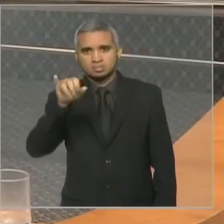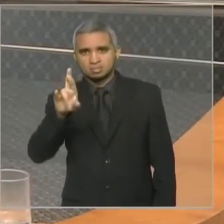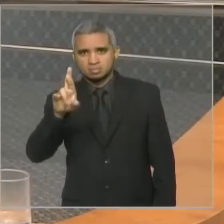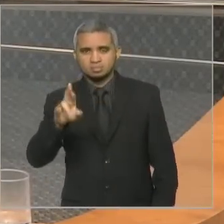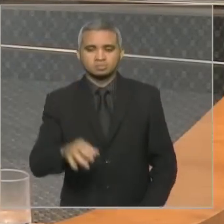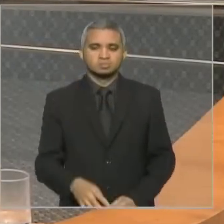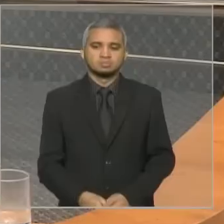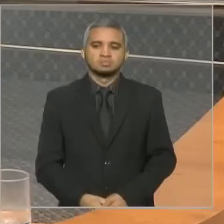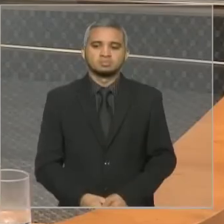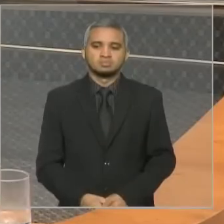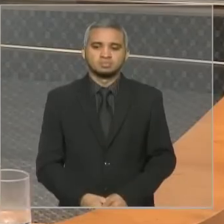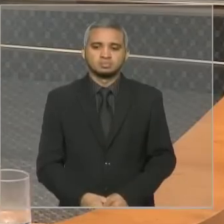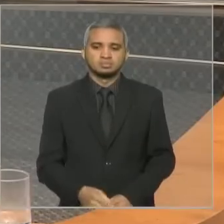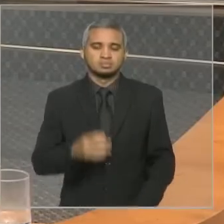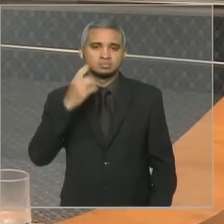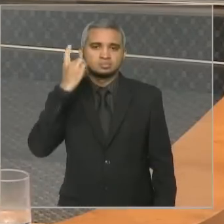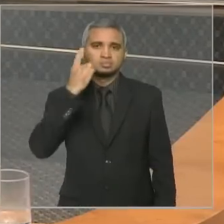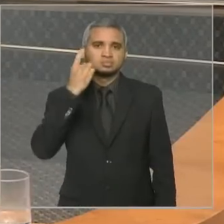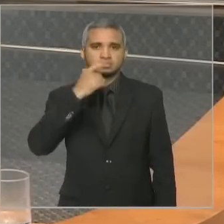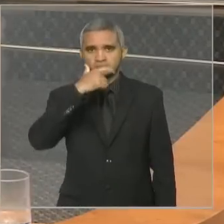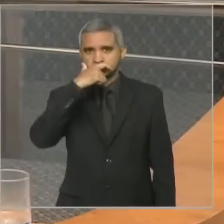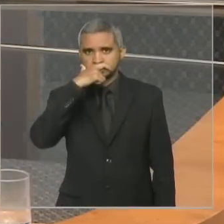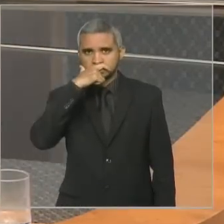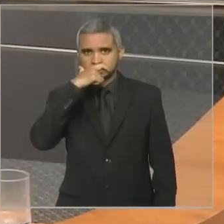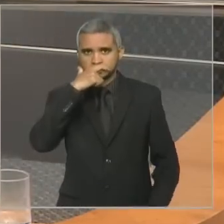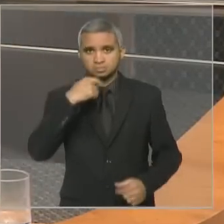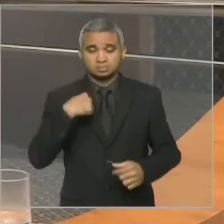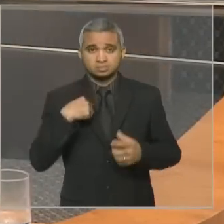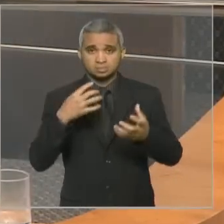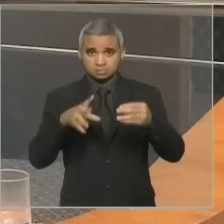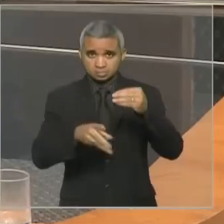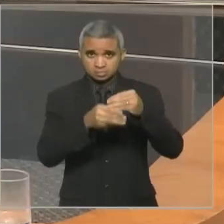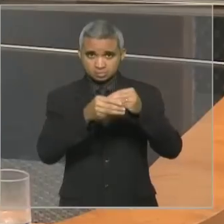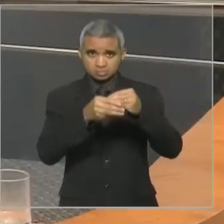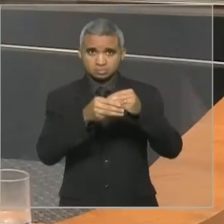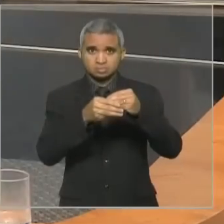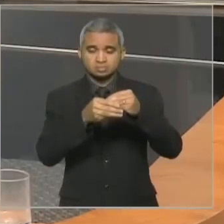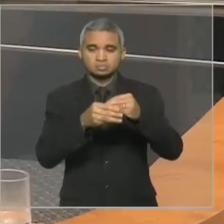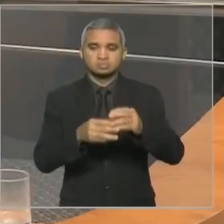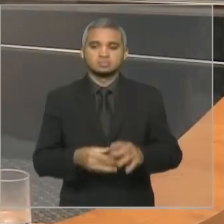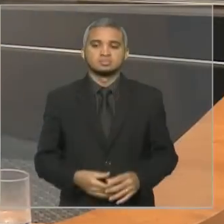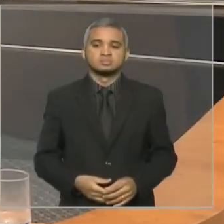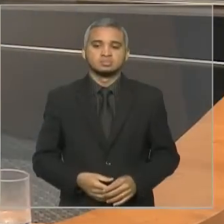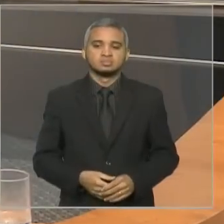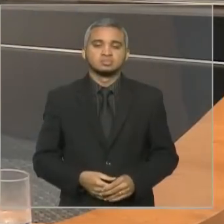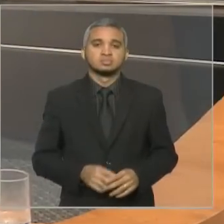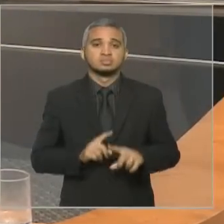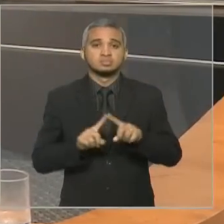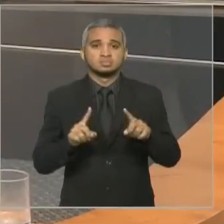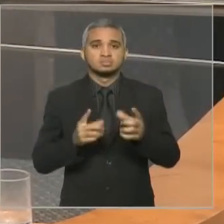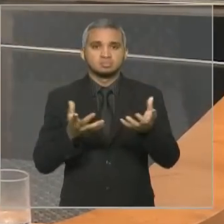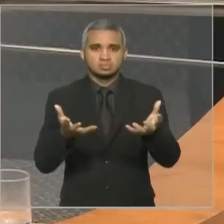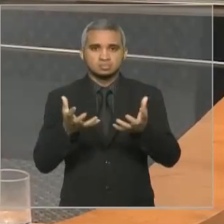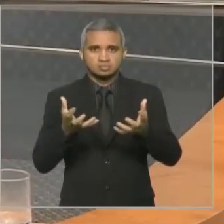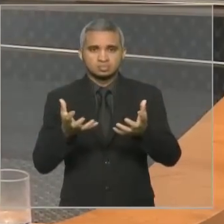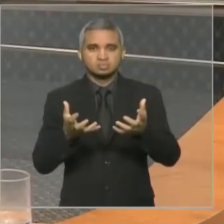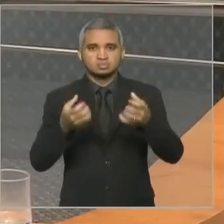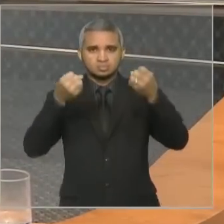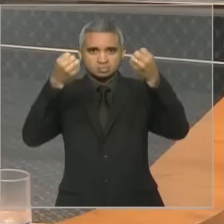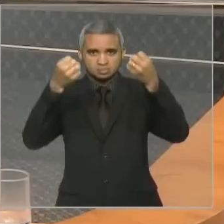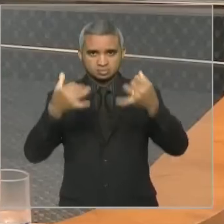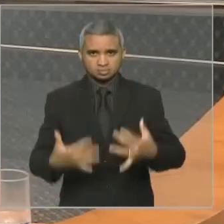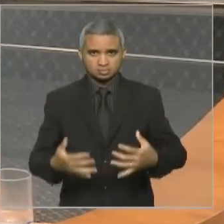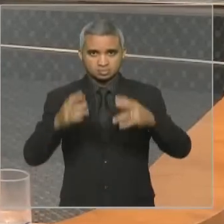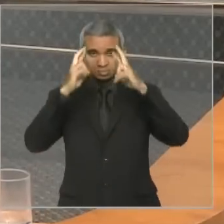Deputado César Pires, faça-se a parte e, antes de mais nada, queria aqui destacar o respeito que eu tenho